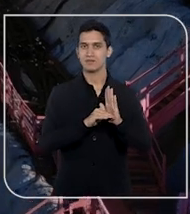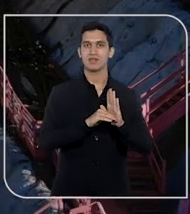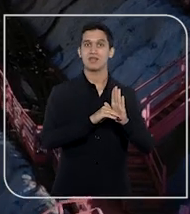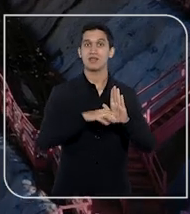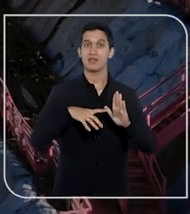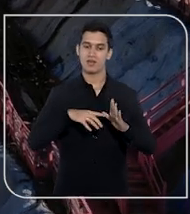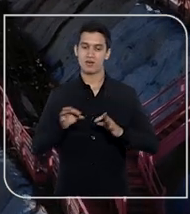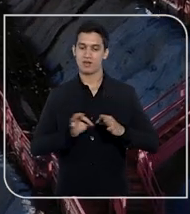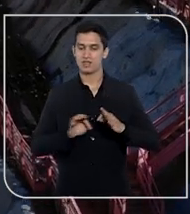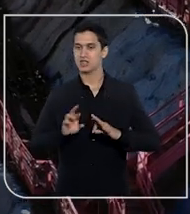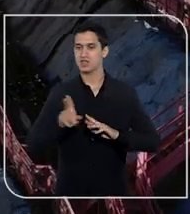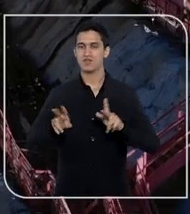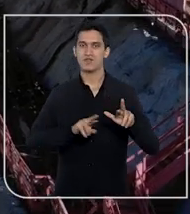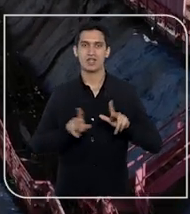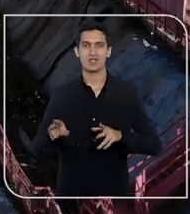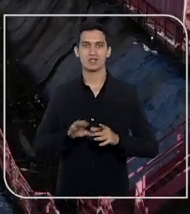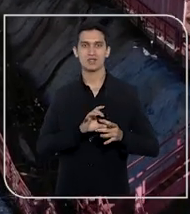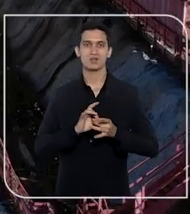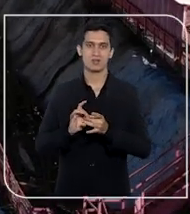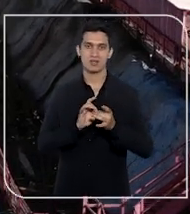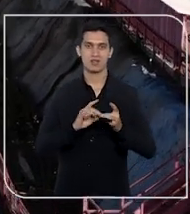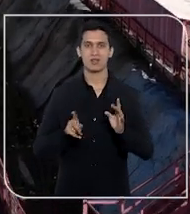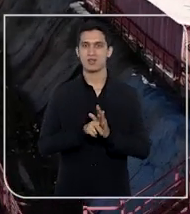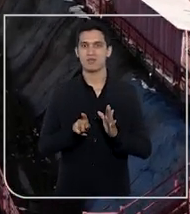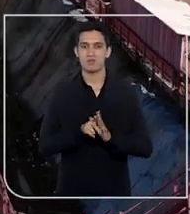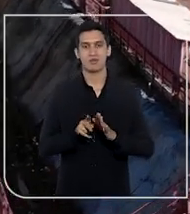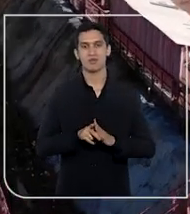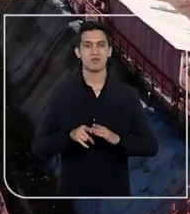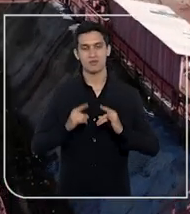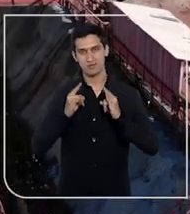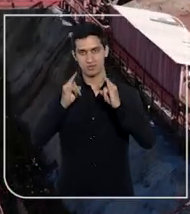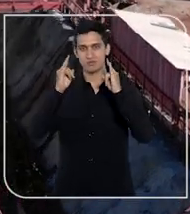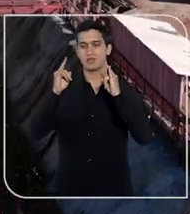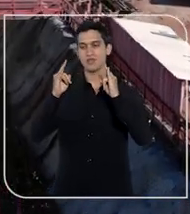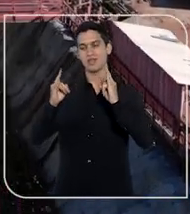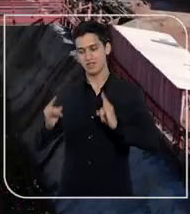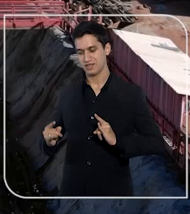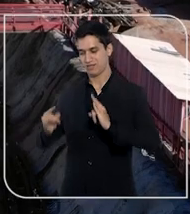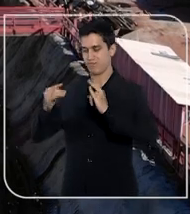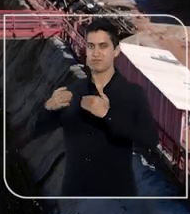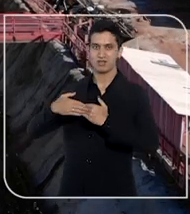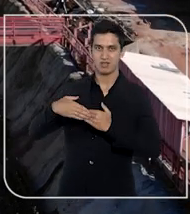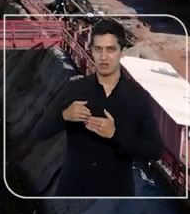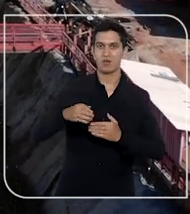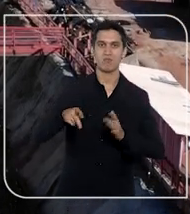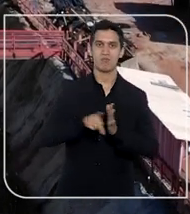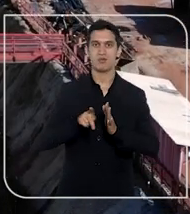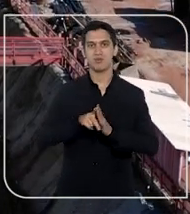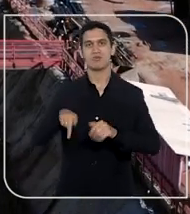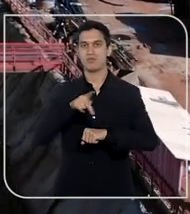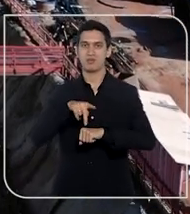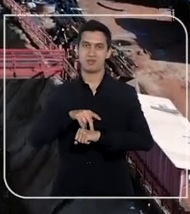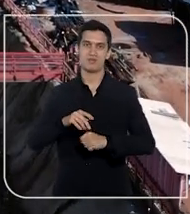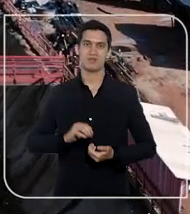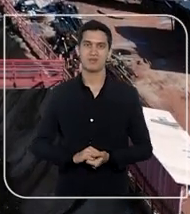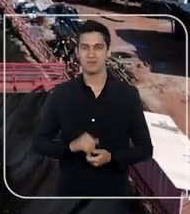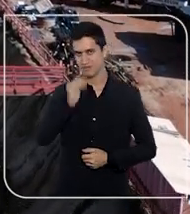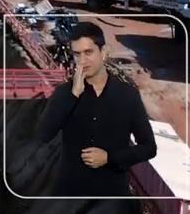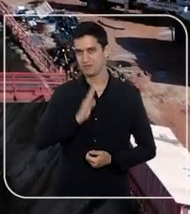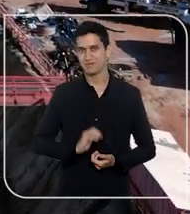formam as diferentes unidades residenciais do Edifício da República Federativa do Brasil.